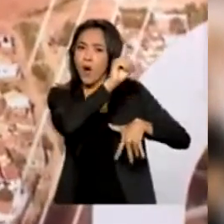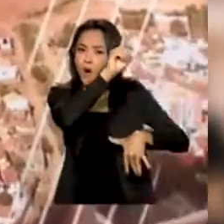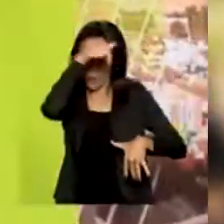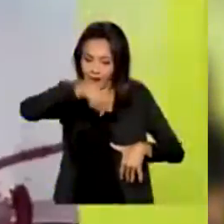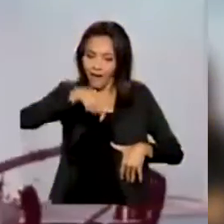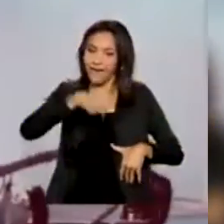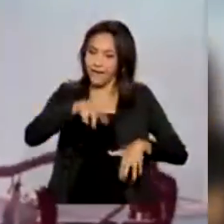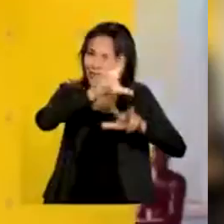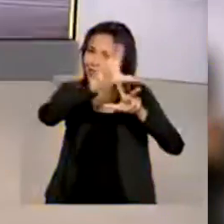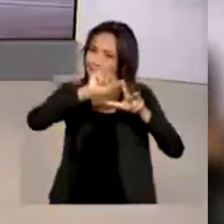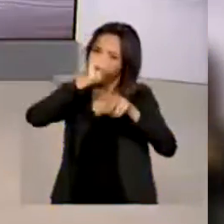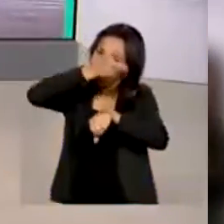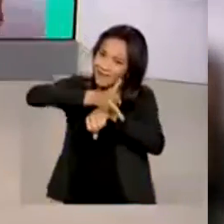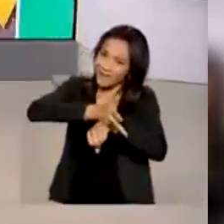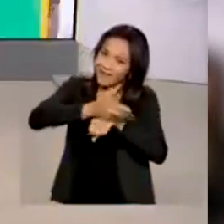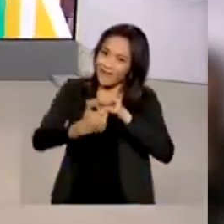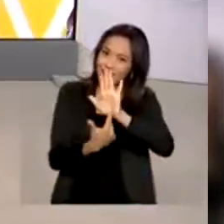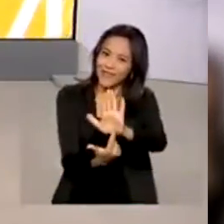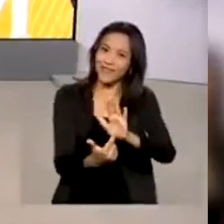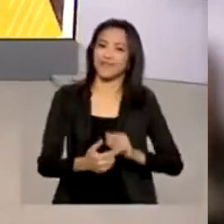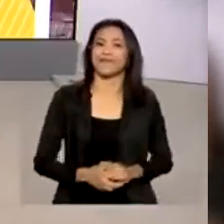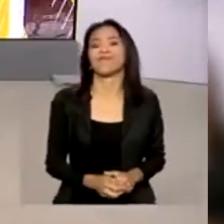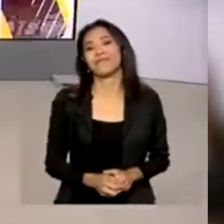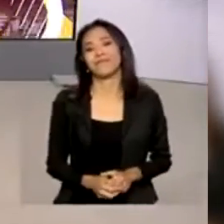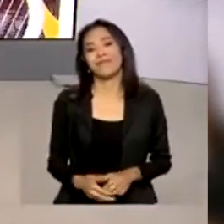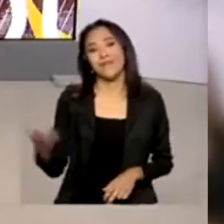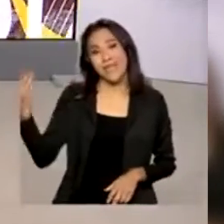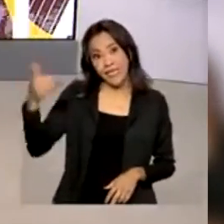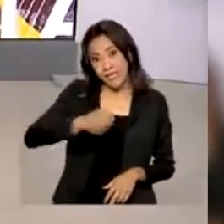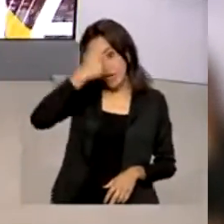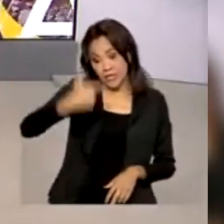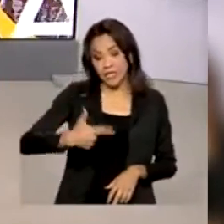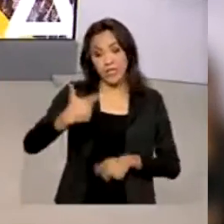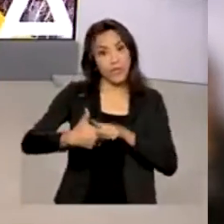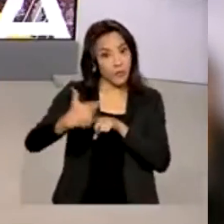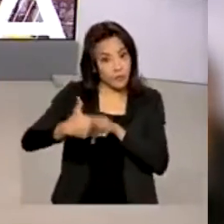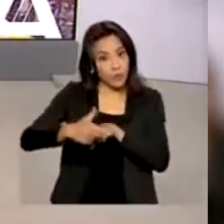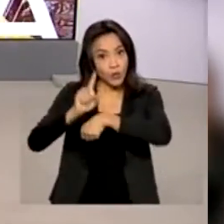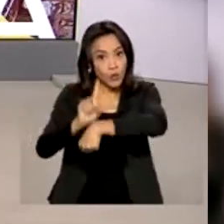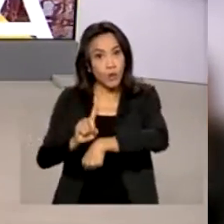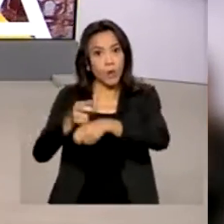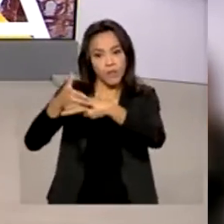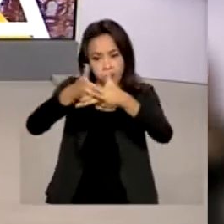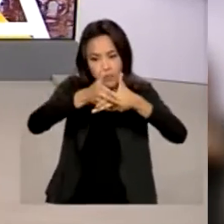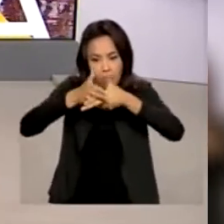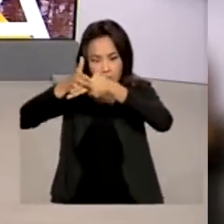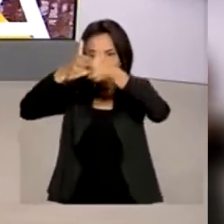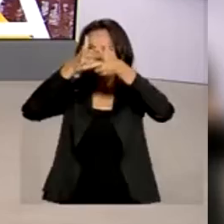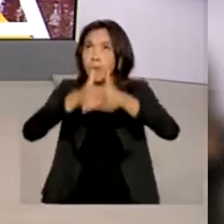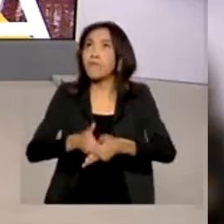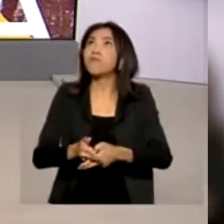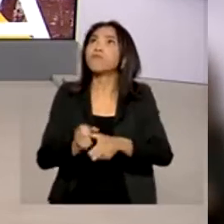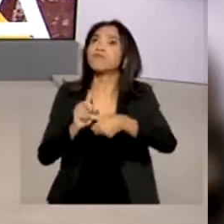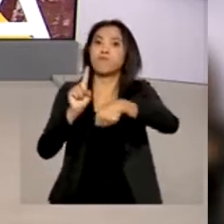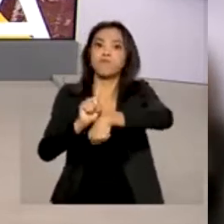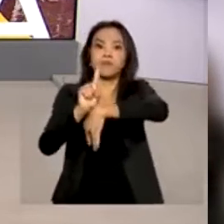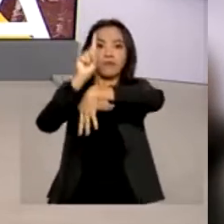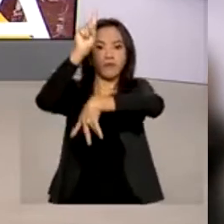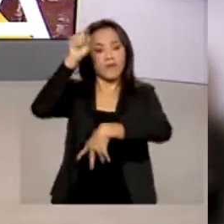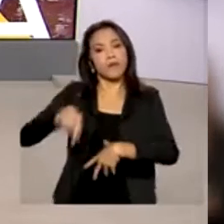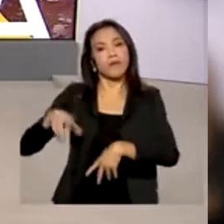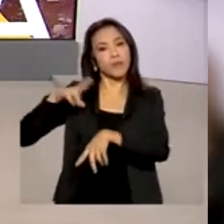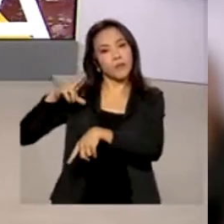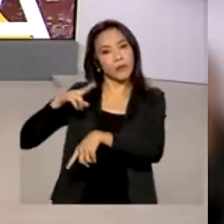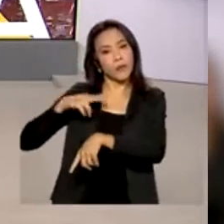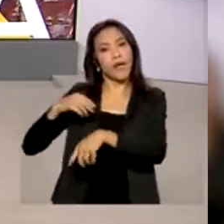da TV Brasil. E esse segundo satélite, o V-Cube 1, foi desenvolvido pela iniciativa privada